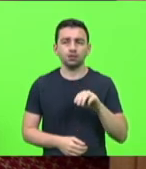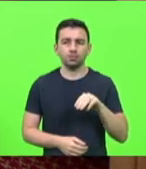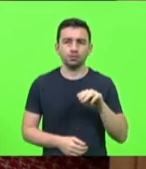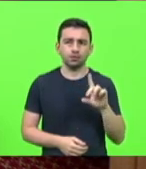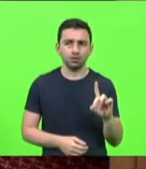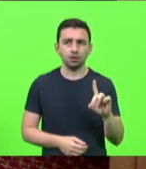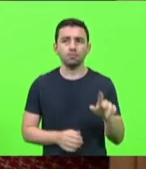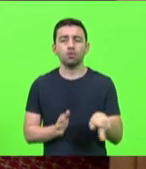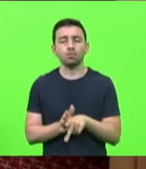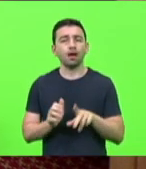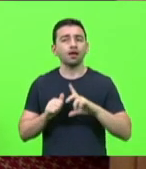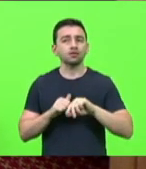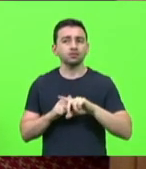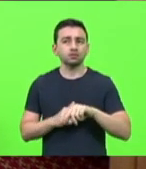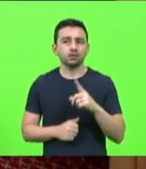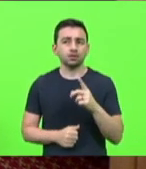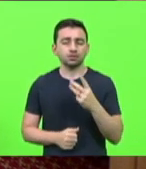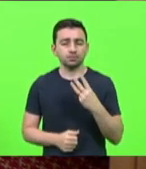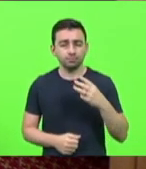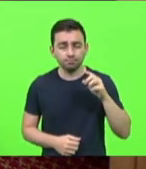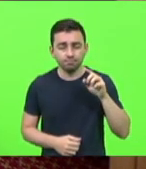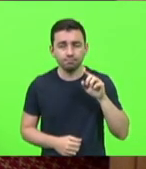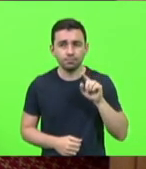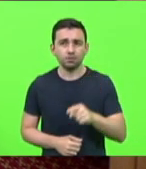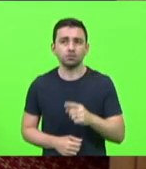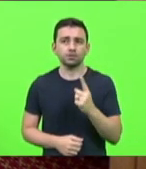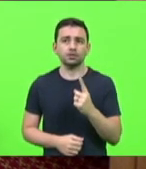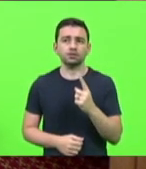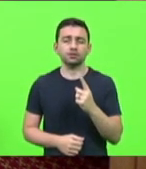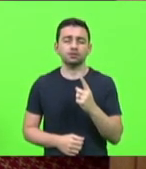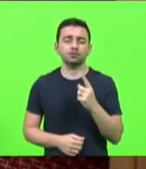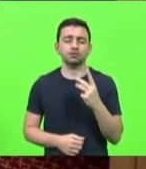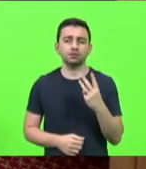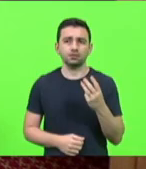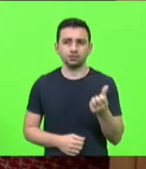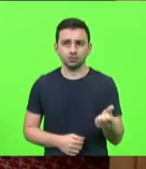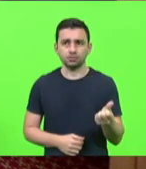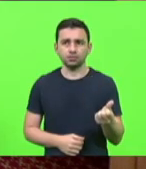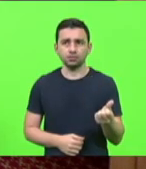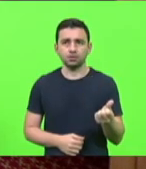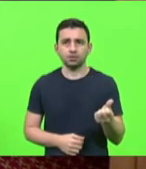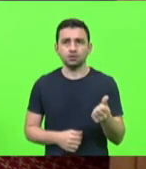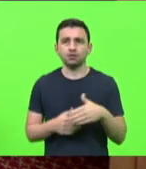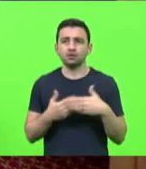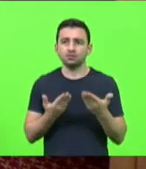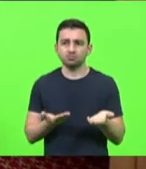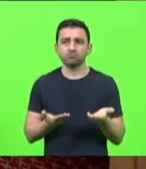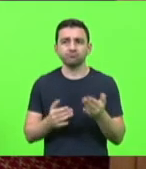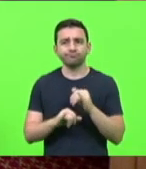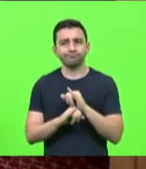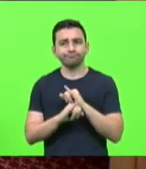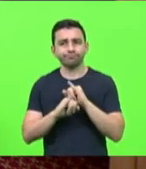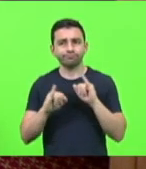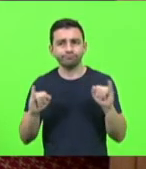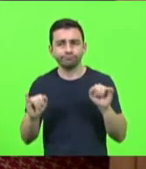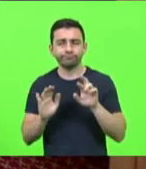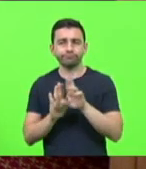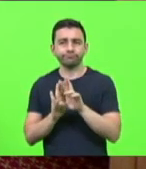da lei 13.136 ou seja que desde a publicação da norma